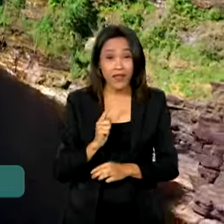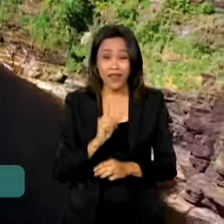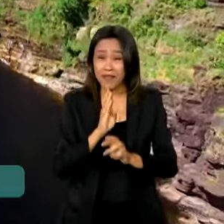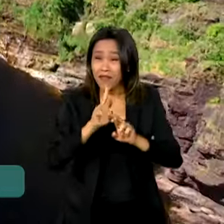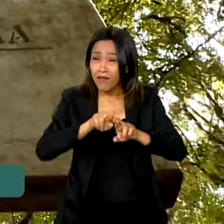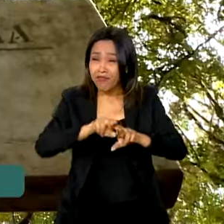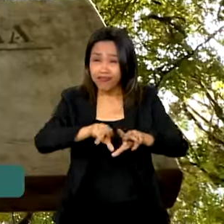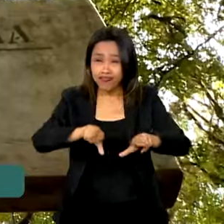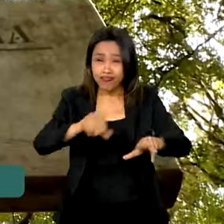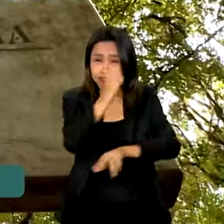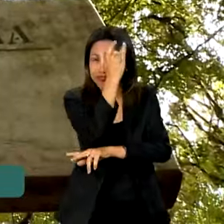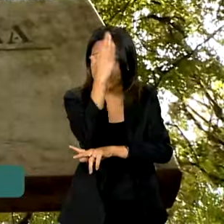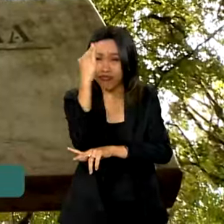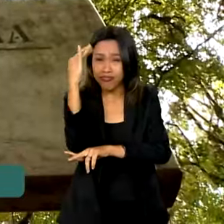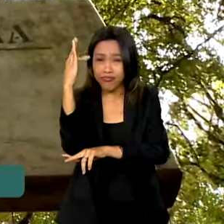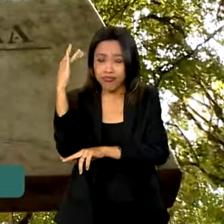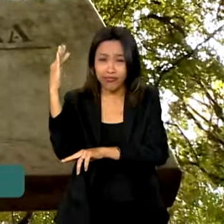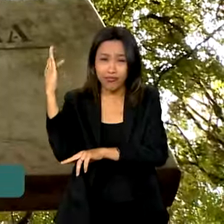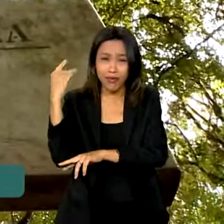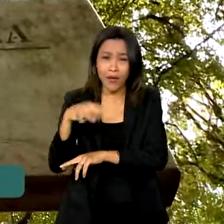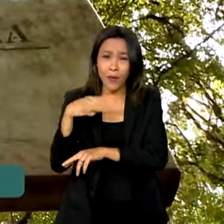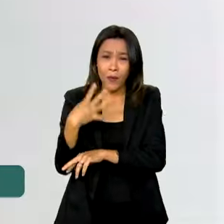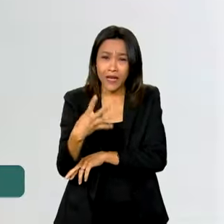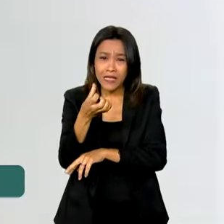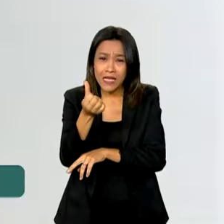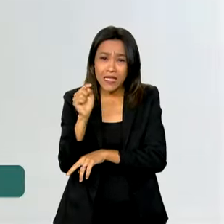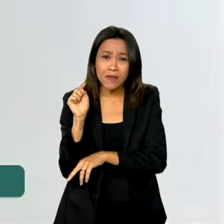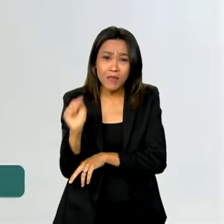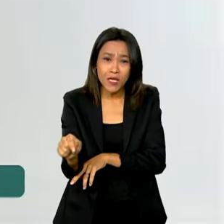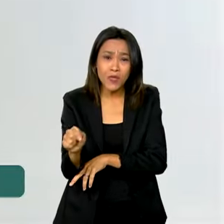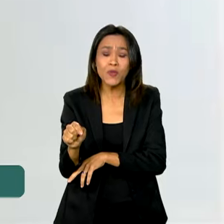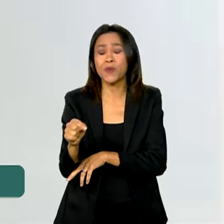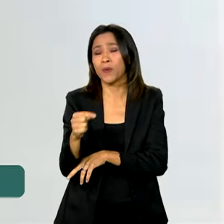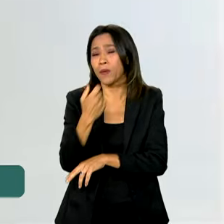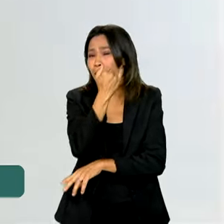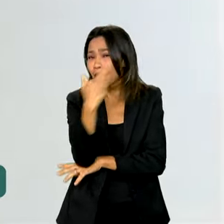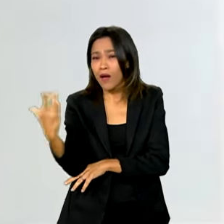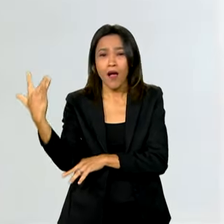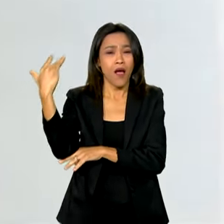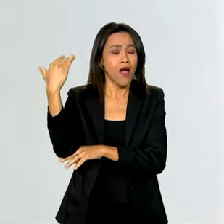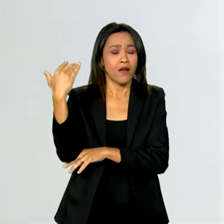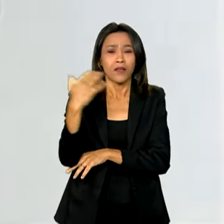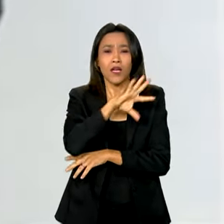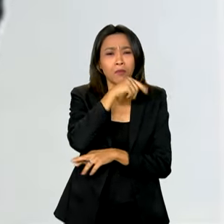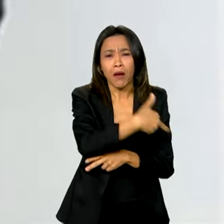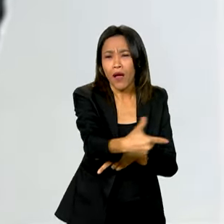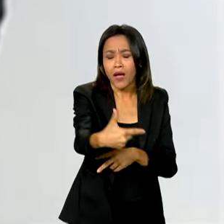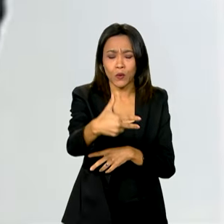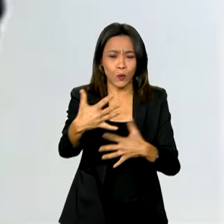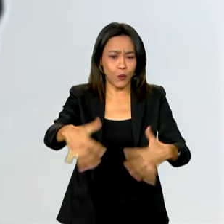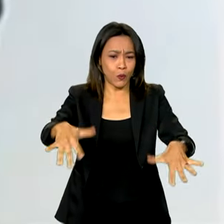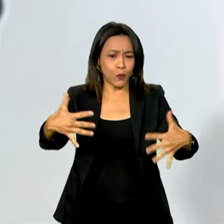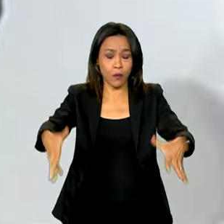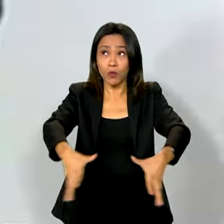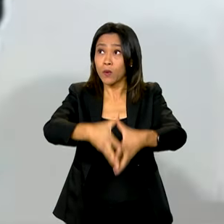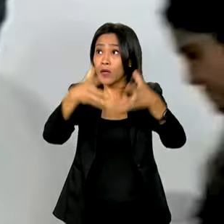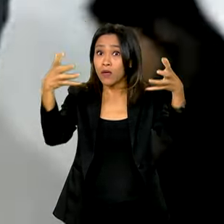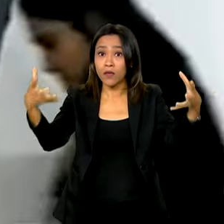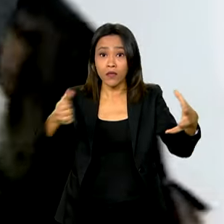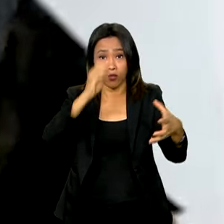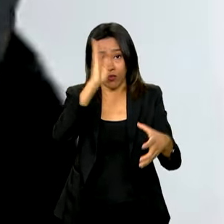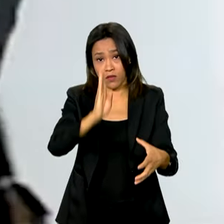117 mil espécies de animais, 46 mil espécies de plantas, é uma riqueza biológica monstruosa.